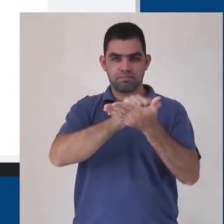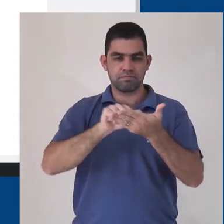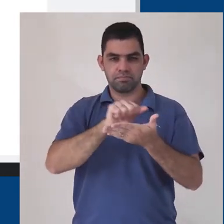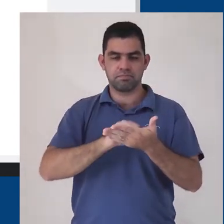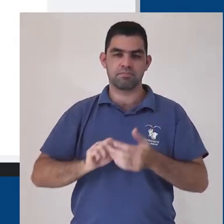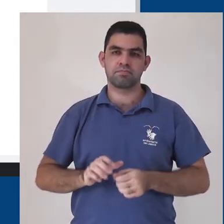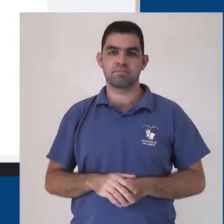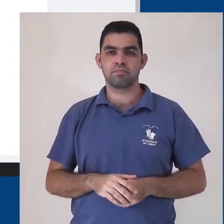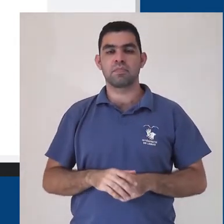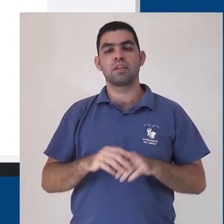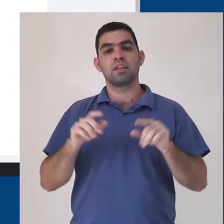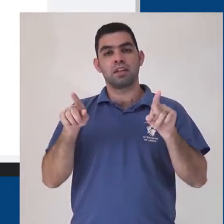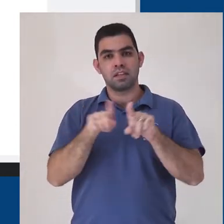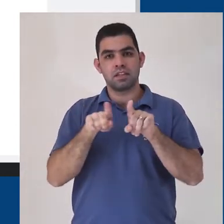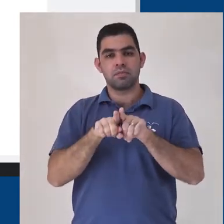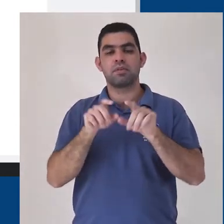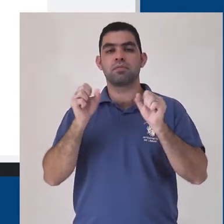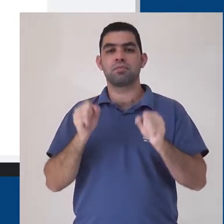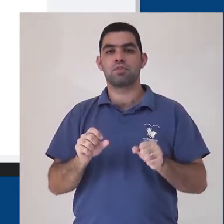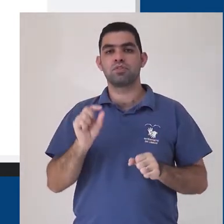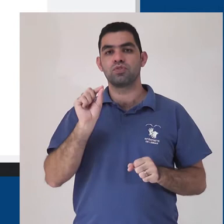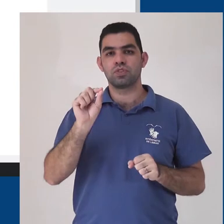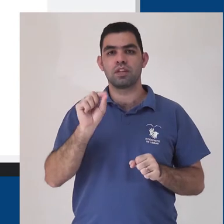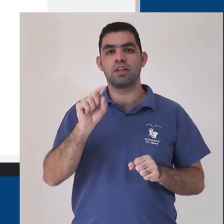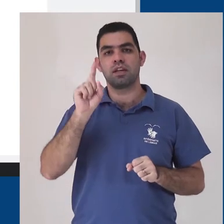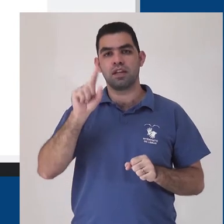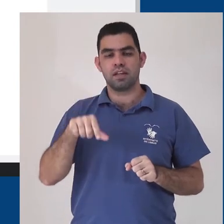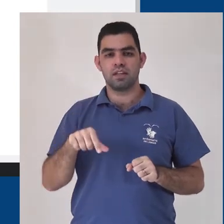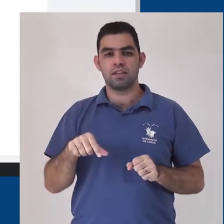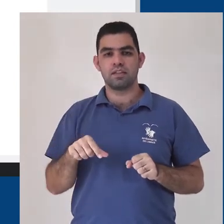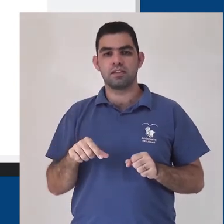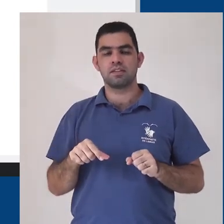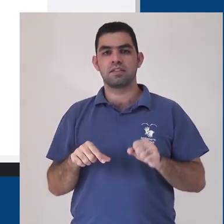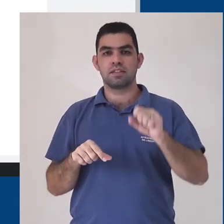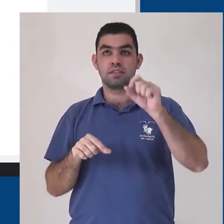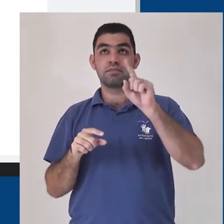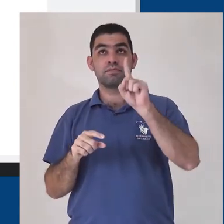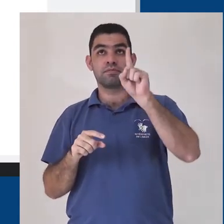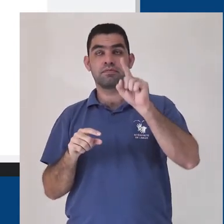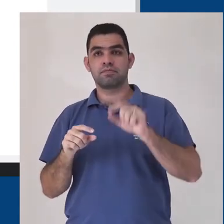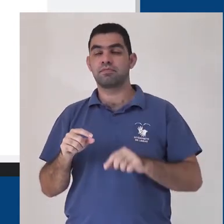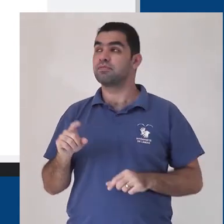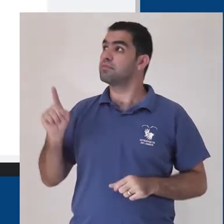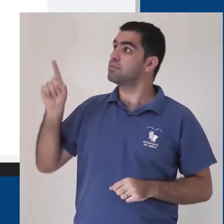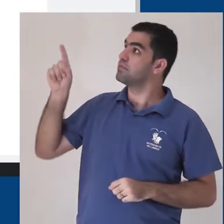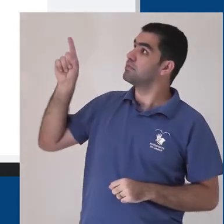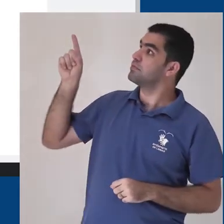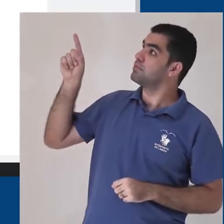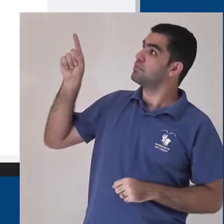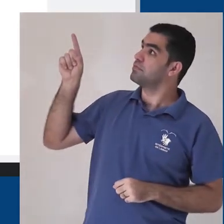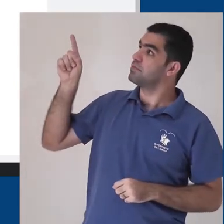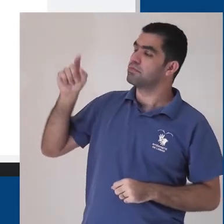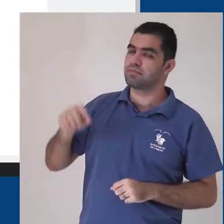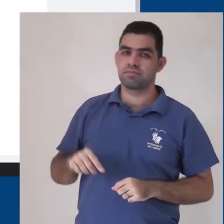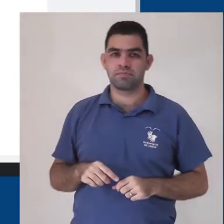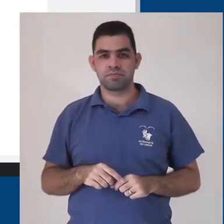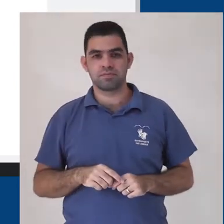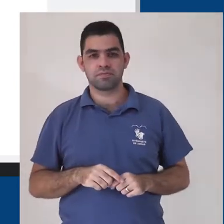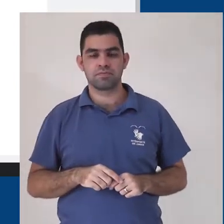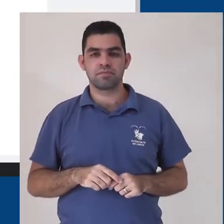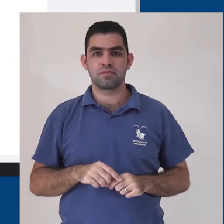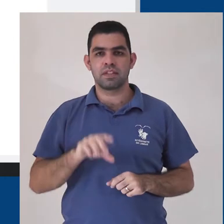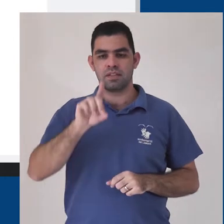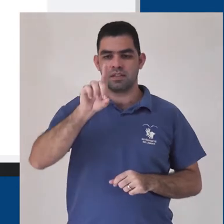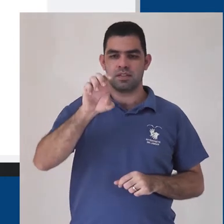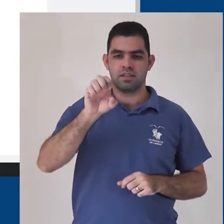Uma outra maneira de apagar um traço indesejado que fizemos é clicar na seta de desfazer, no canto superior esquerdo, abaixo